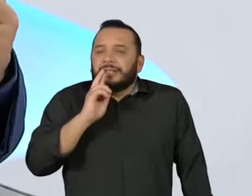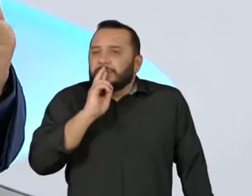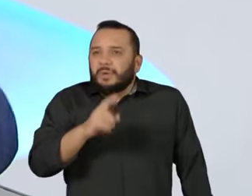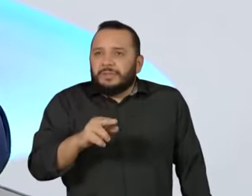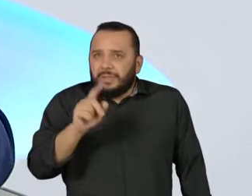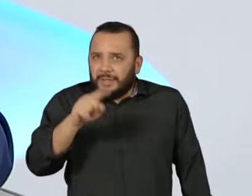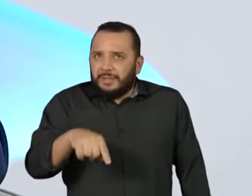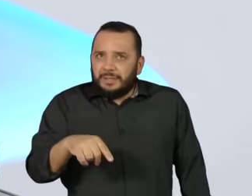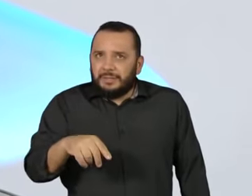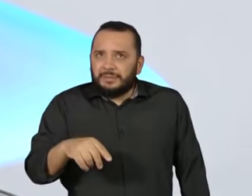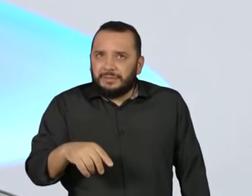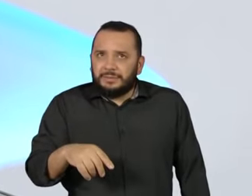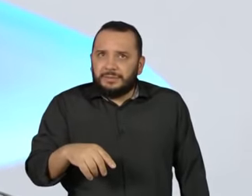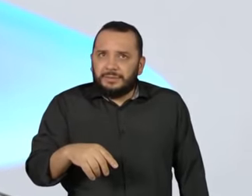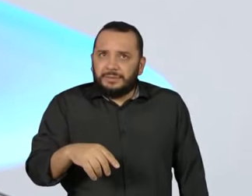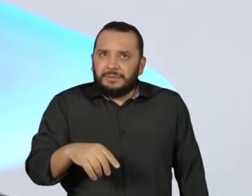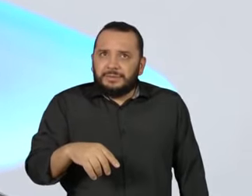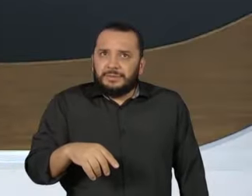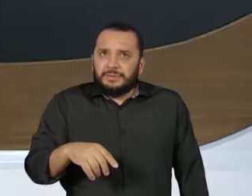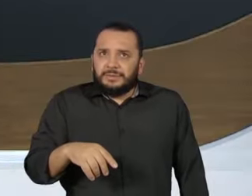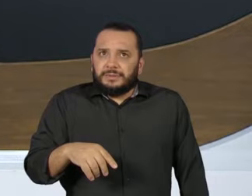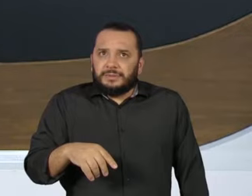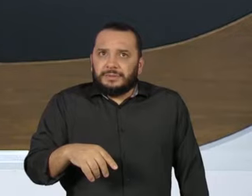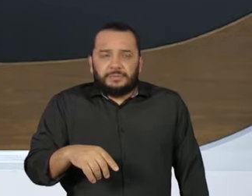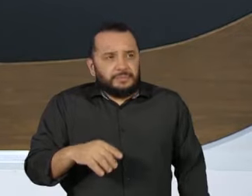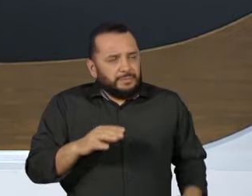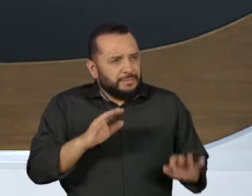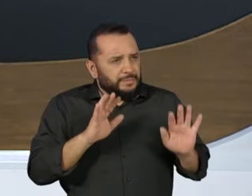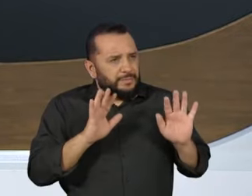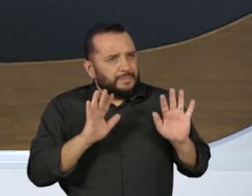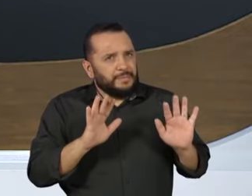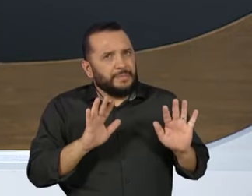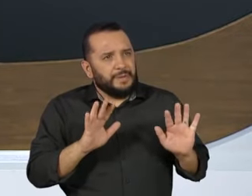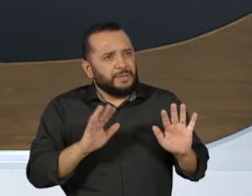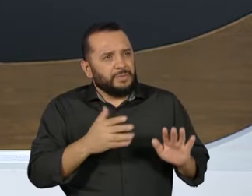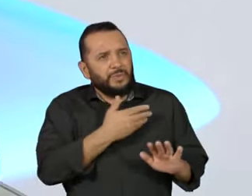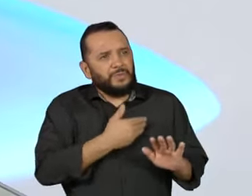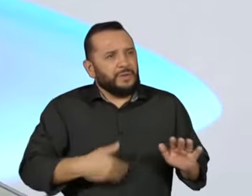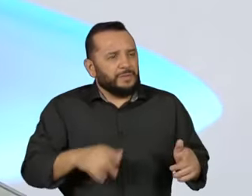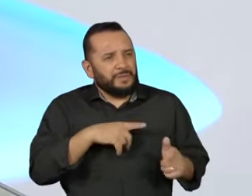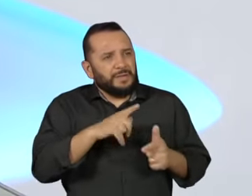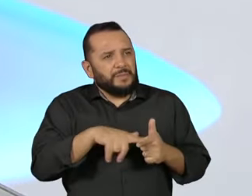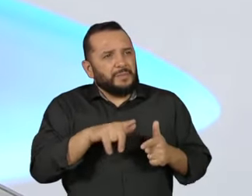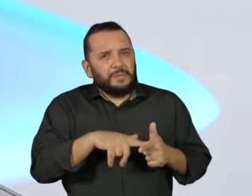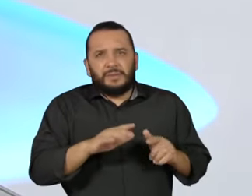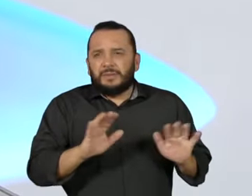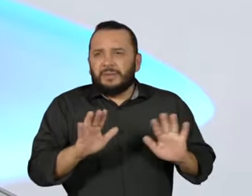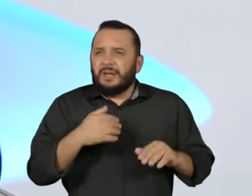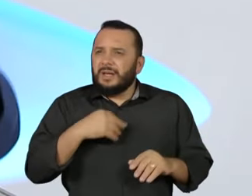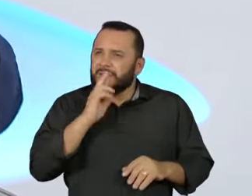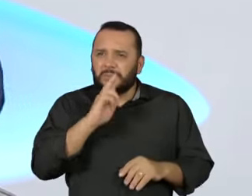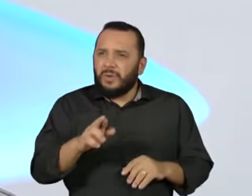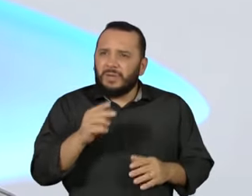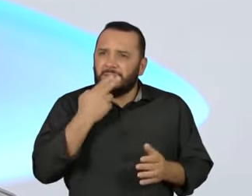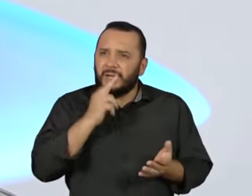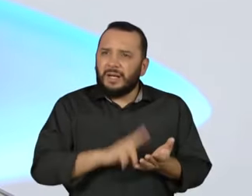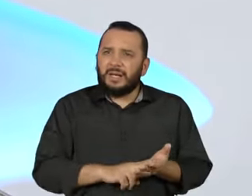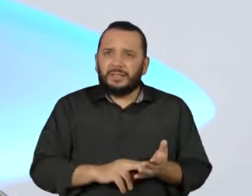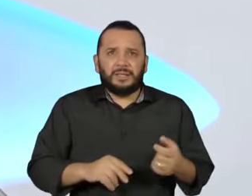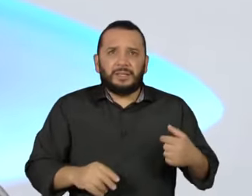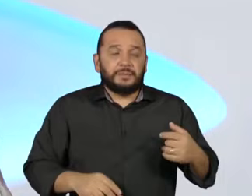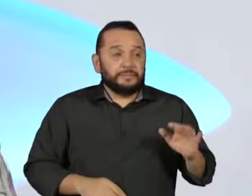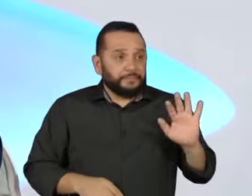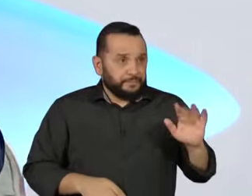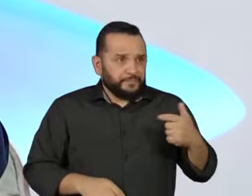foi... Mas a gente já não tem muito desgaste, muita perda? Foi precisa. Agora, eu não vou discutir